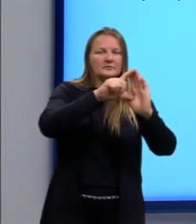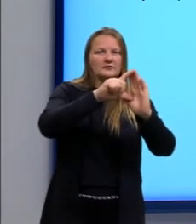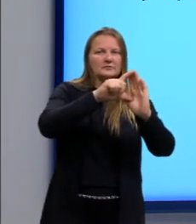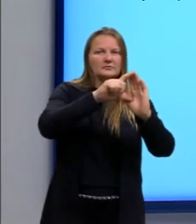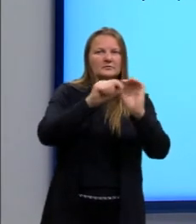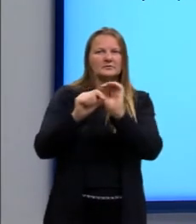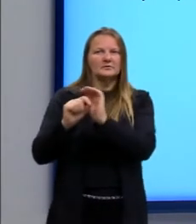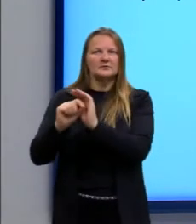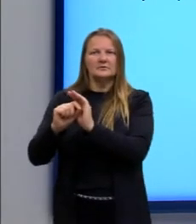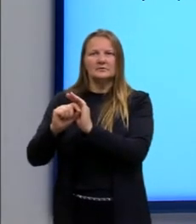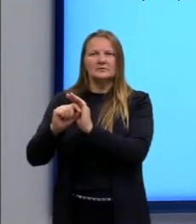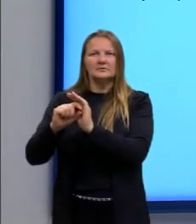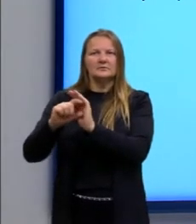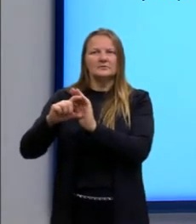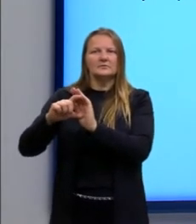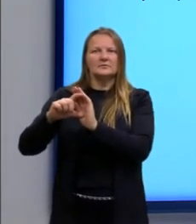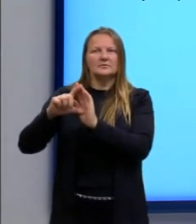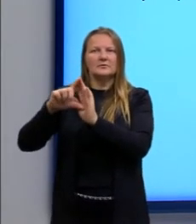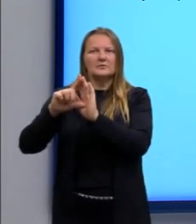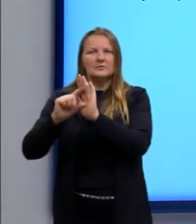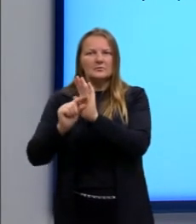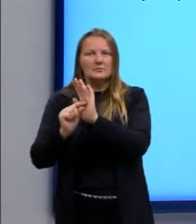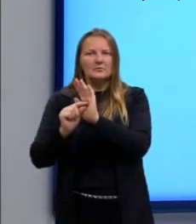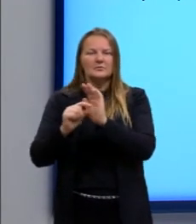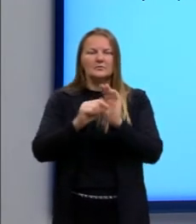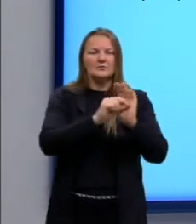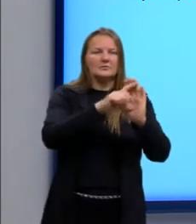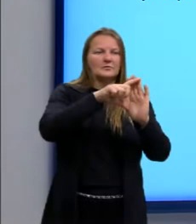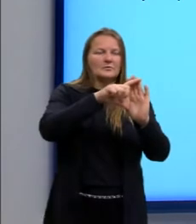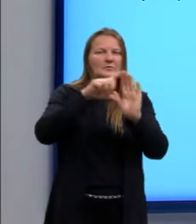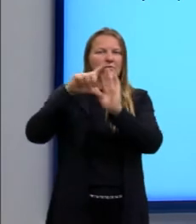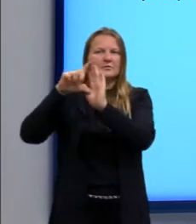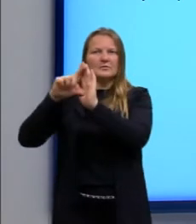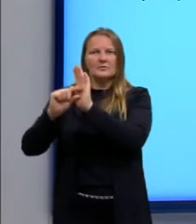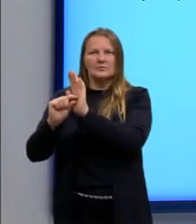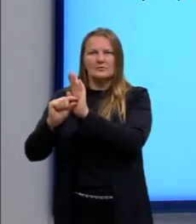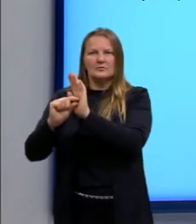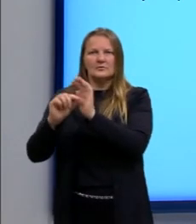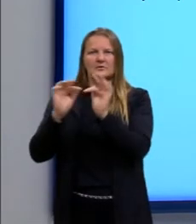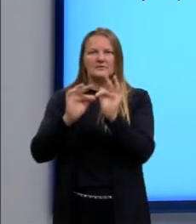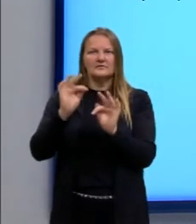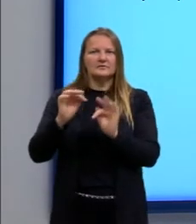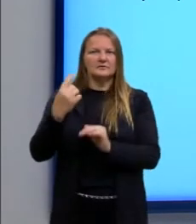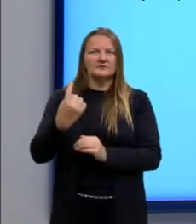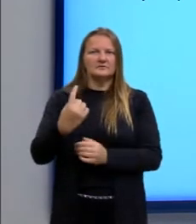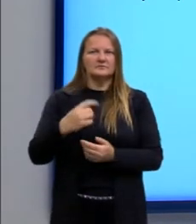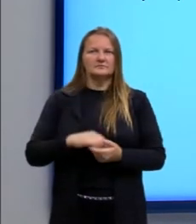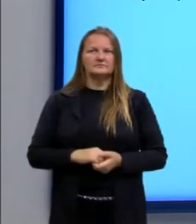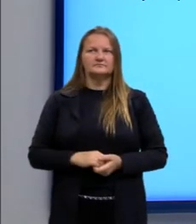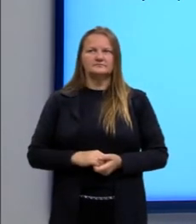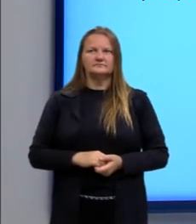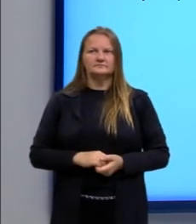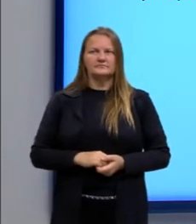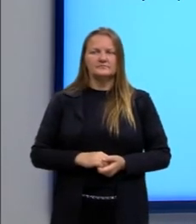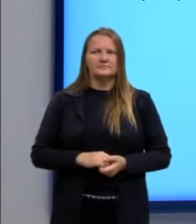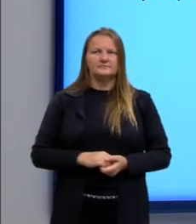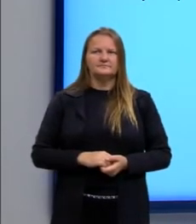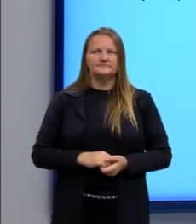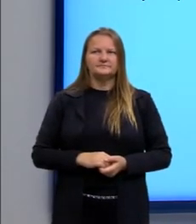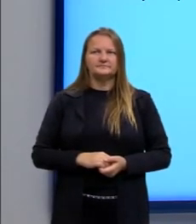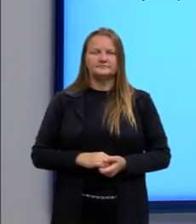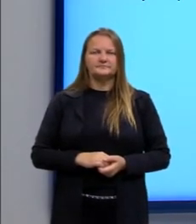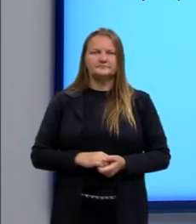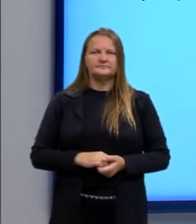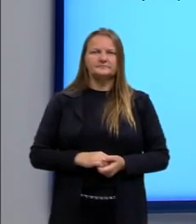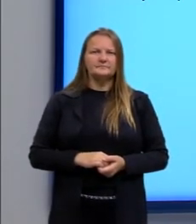de onda 1, eu tenho que diminuir o comprimento de... A frequência 1, tá? Isso é bem importante. Claro que